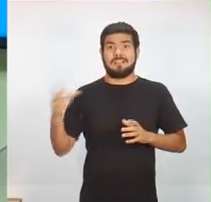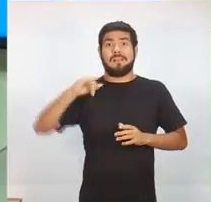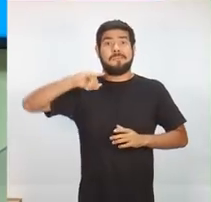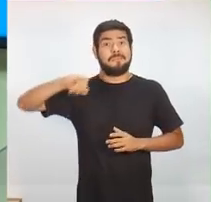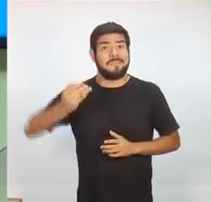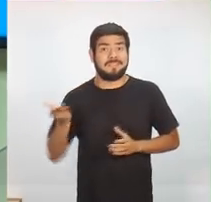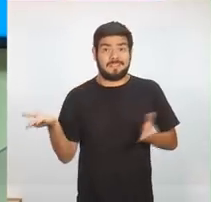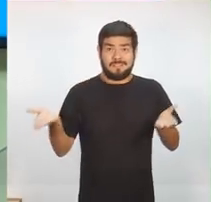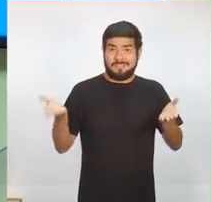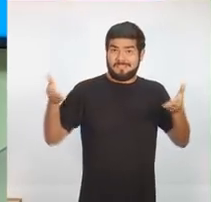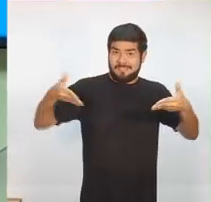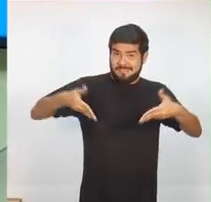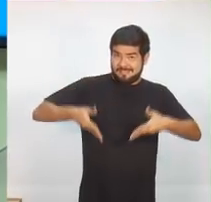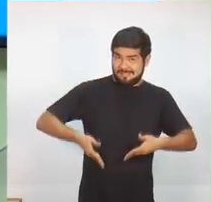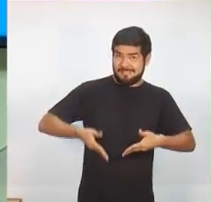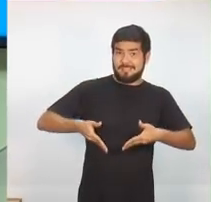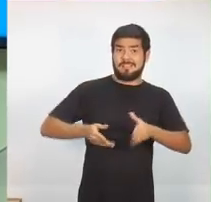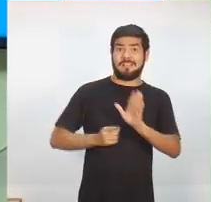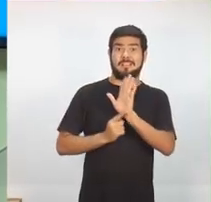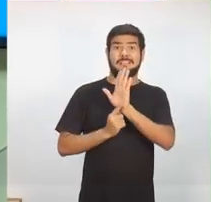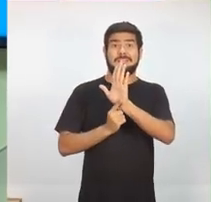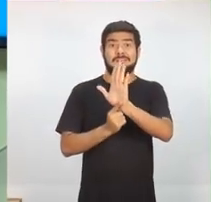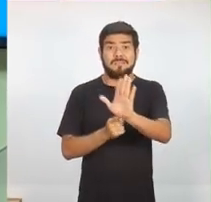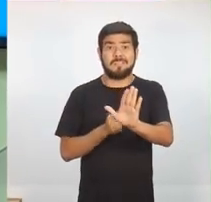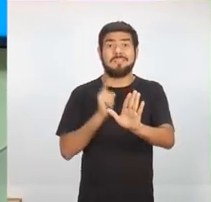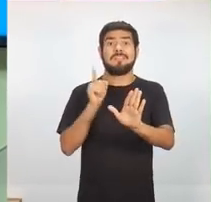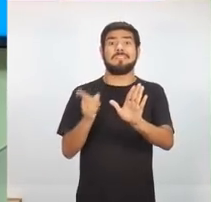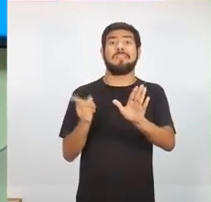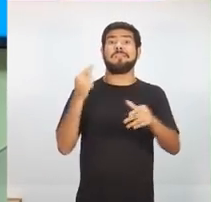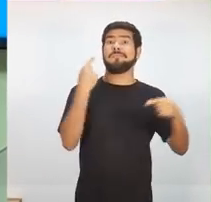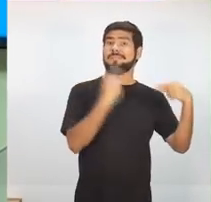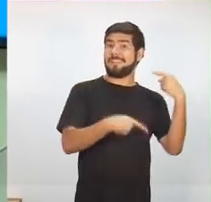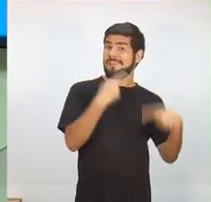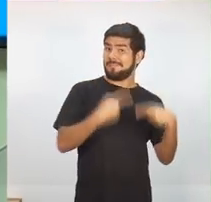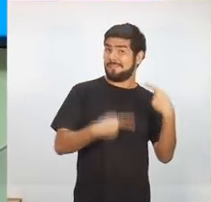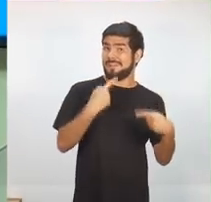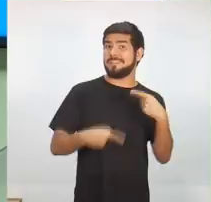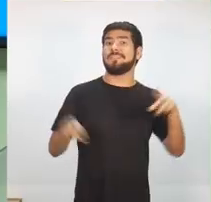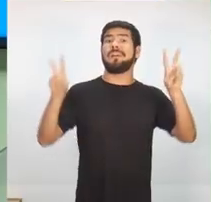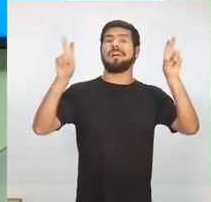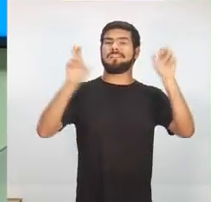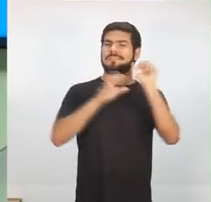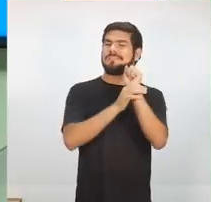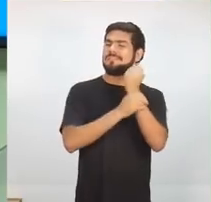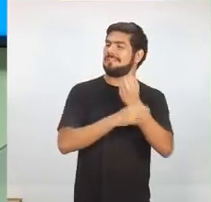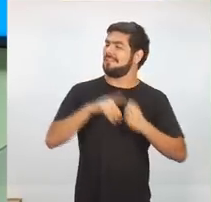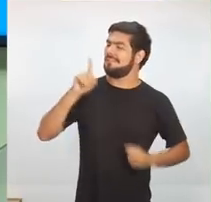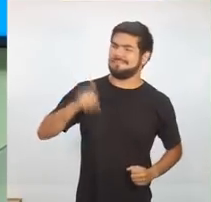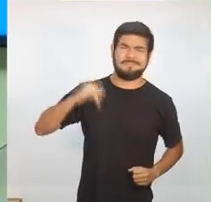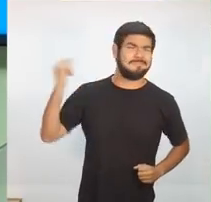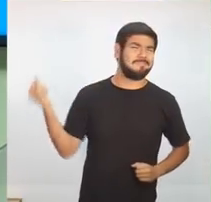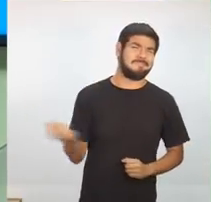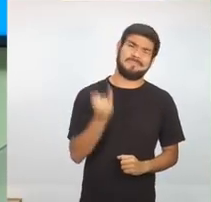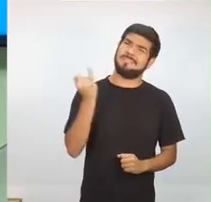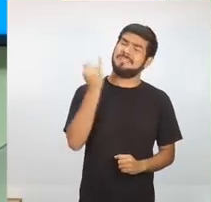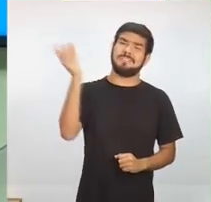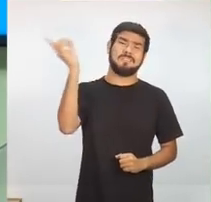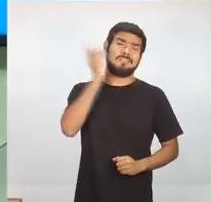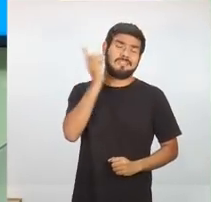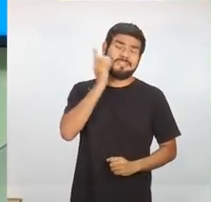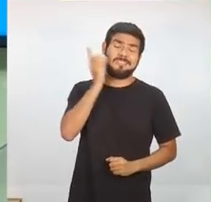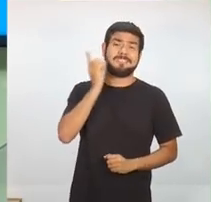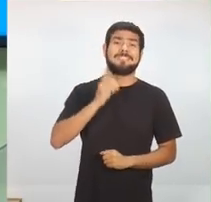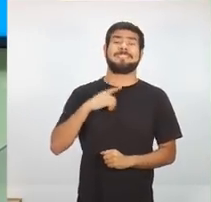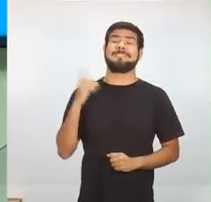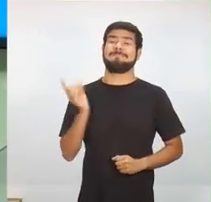do nosso programa da comunidade, coloca dentro dele um debate acerca de um assunto imprescindível que todos os dias está